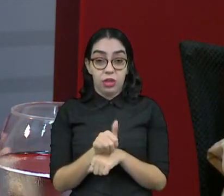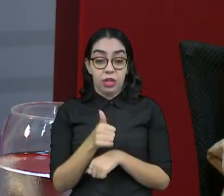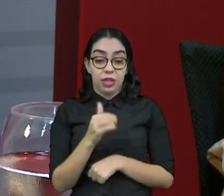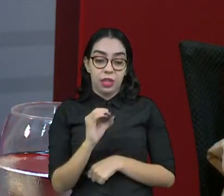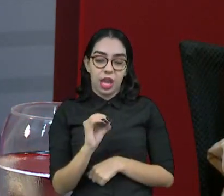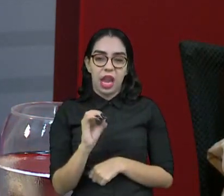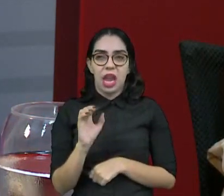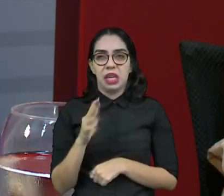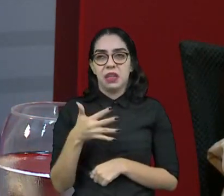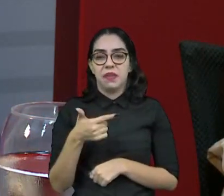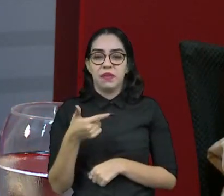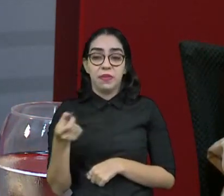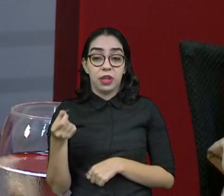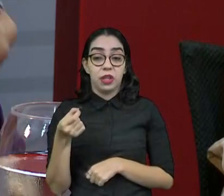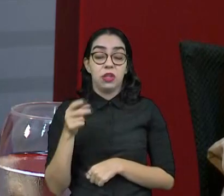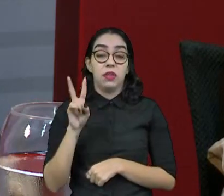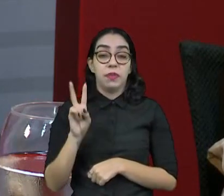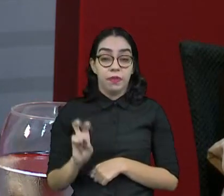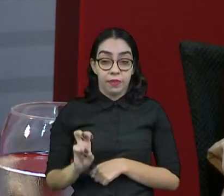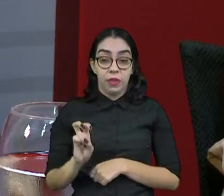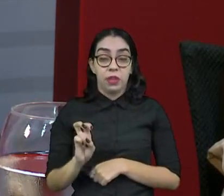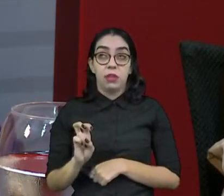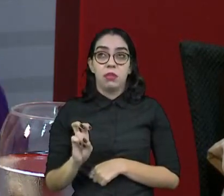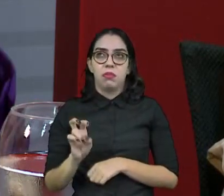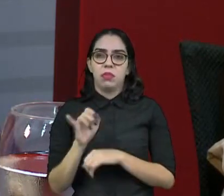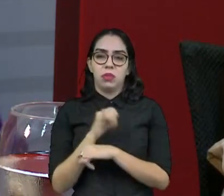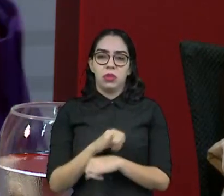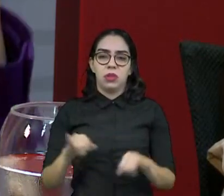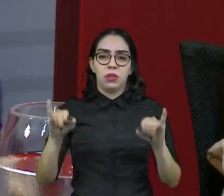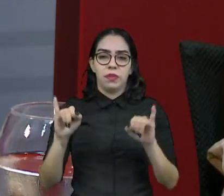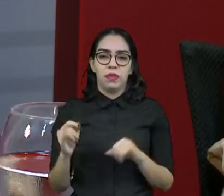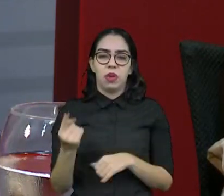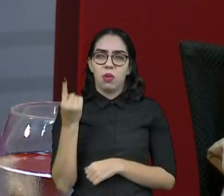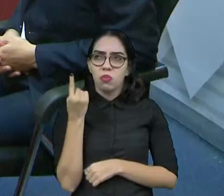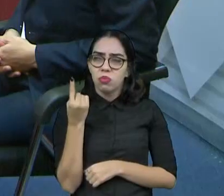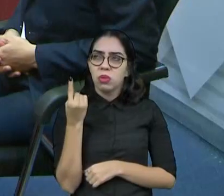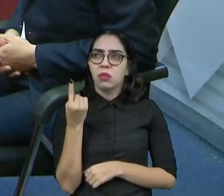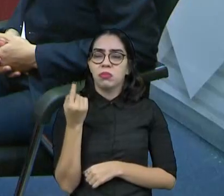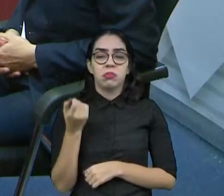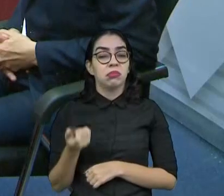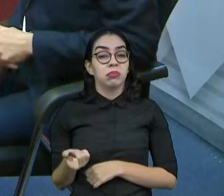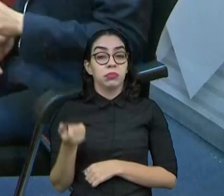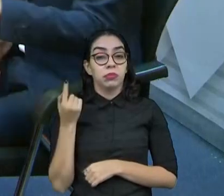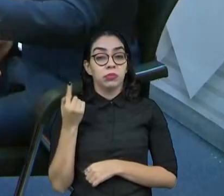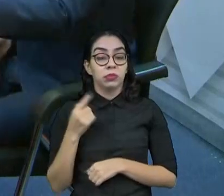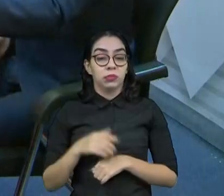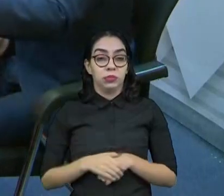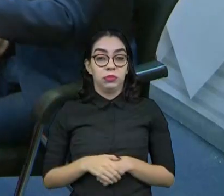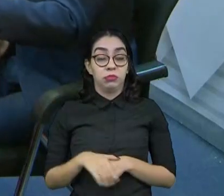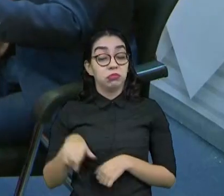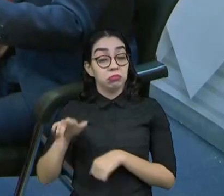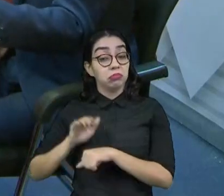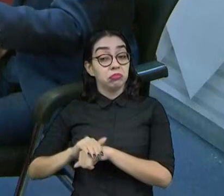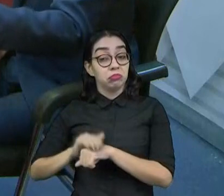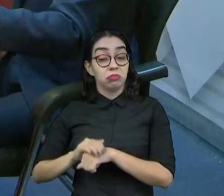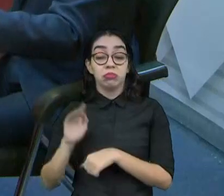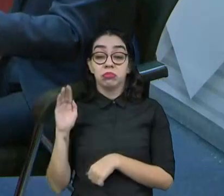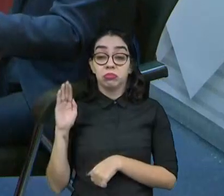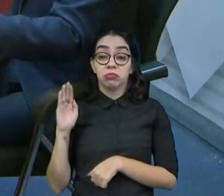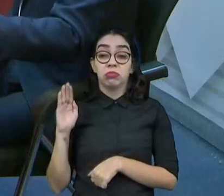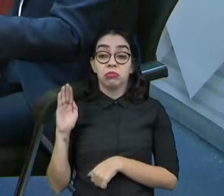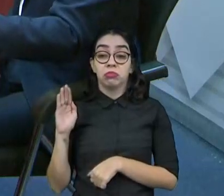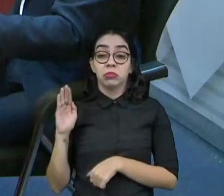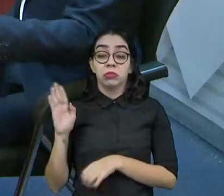pesquisas em uma campanha só e divulga uma só para fins. É, porque eu queria perguntar. Os candidatos contratam pesquisas, que são pesquisas